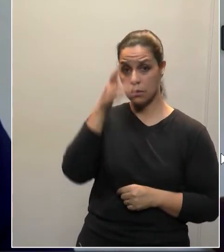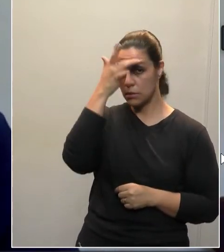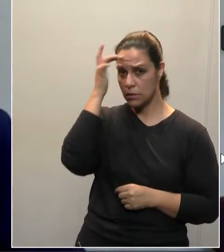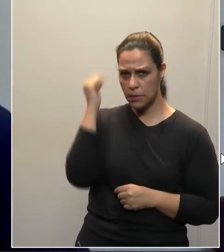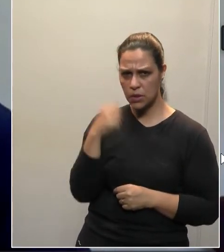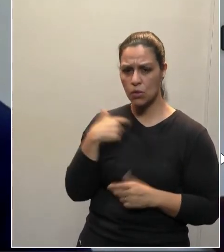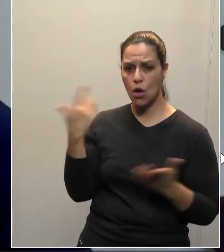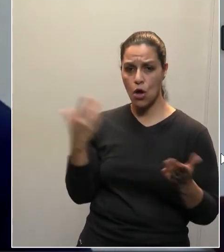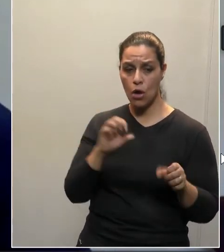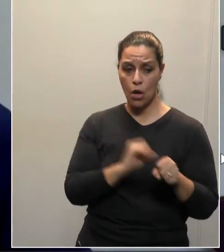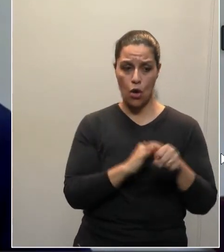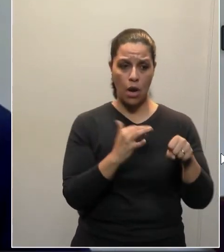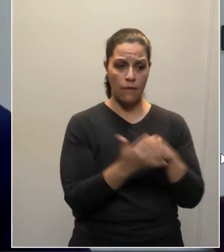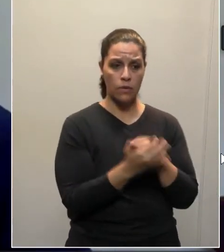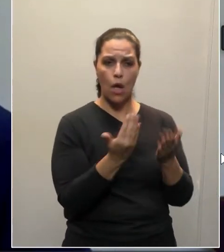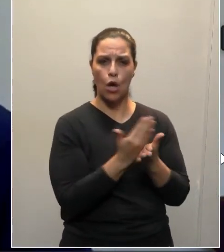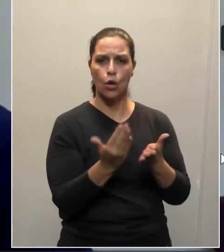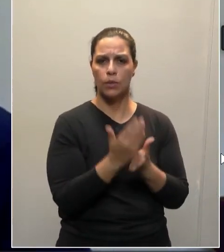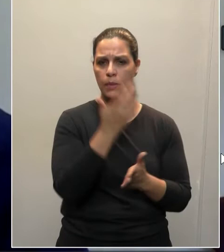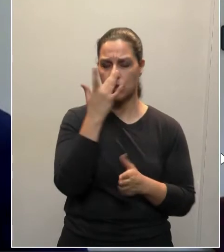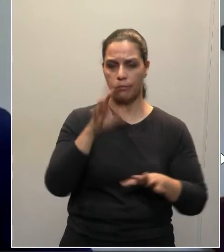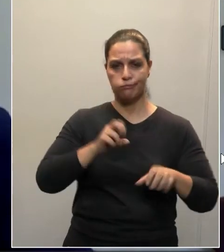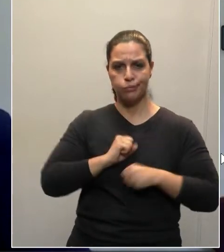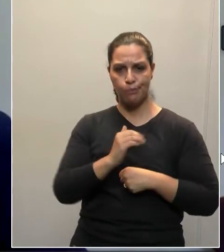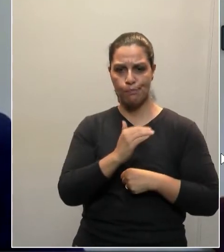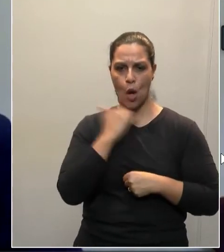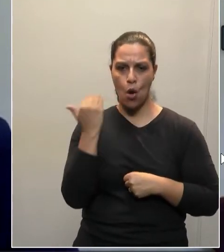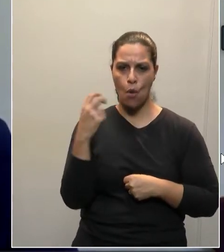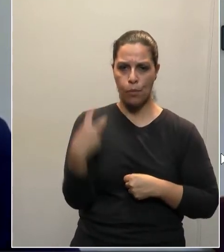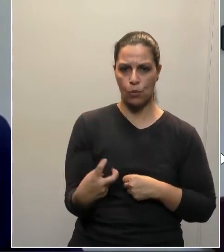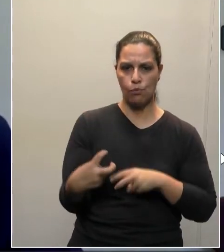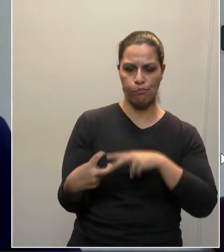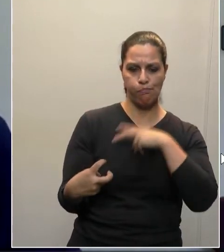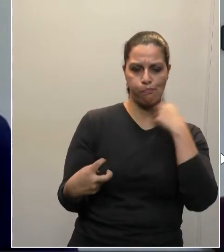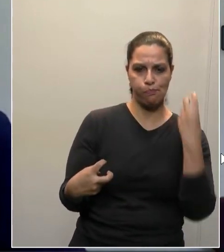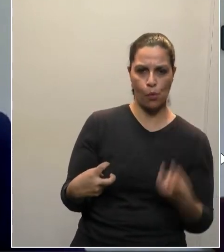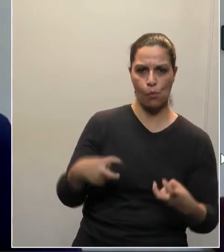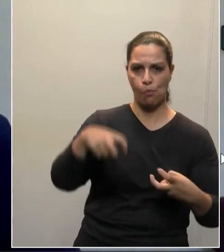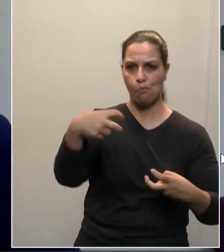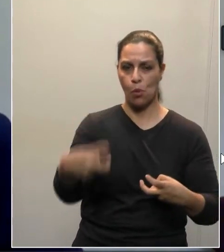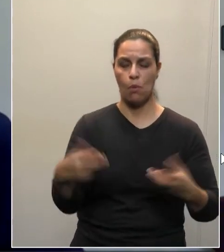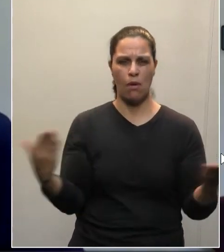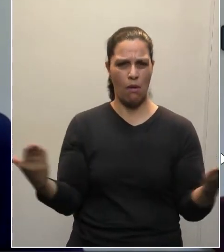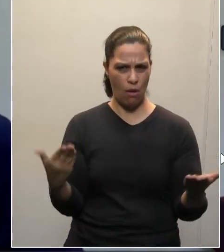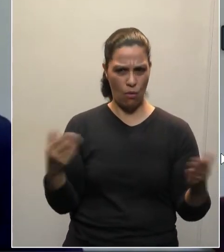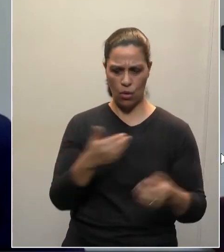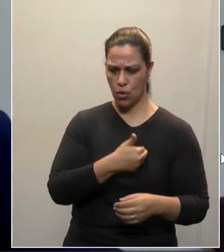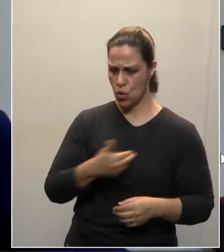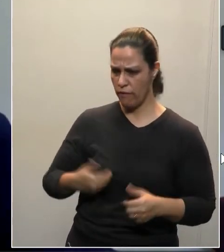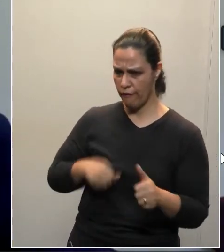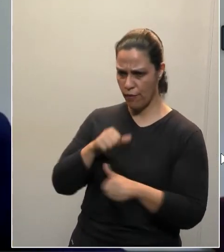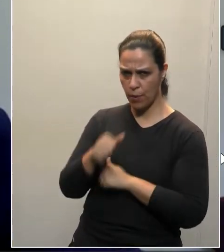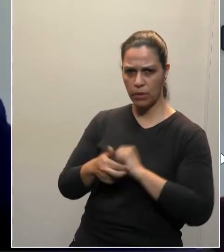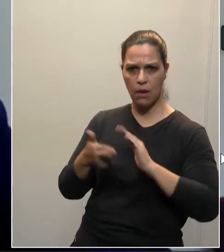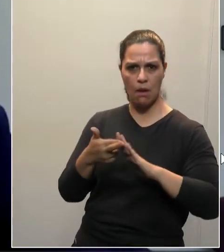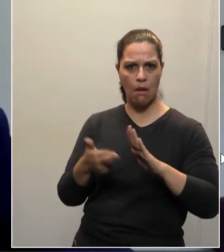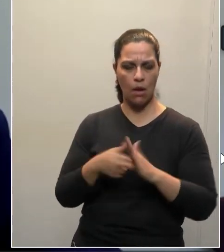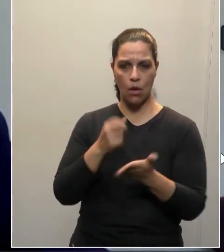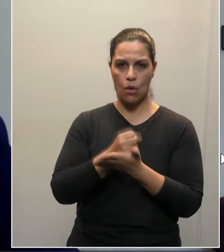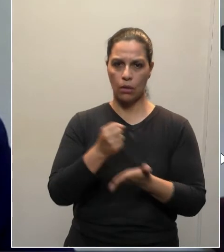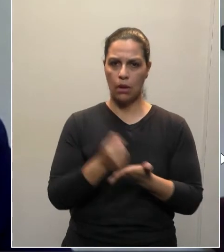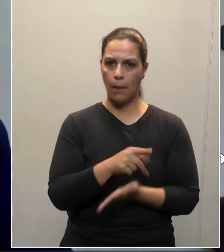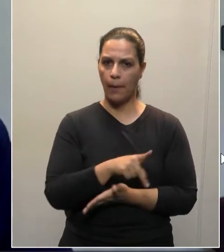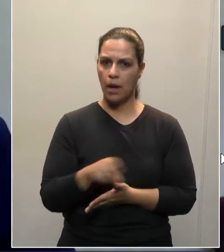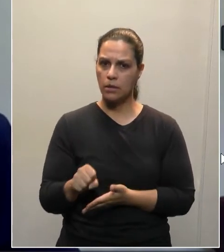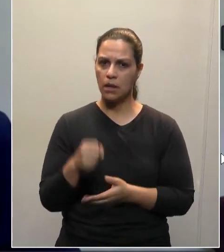vencendo muitas pessoas, tirando vidas, né? Neste momento, o governo muda os critérios para